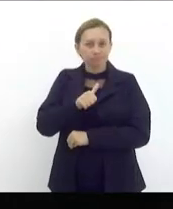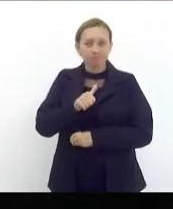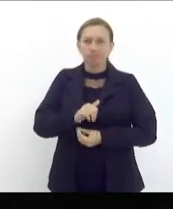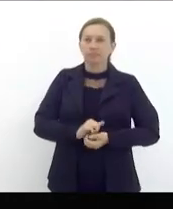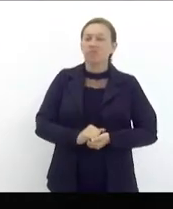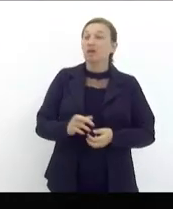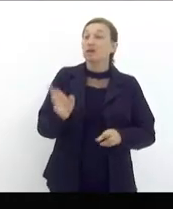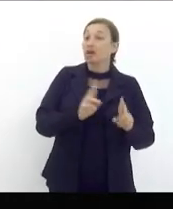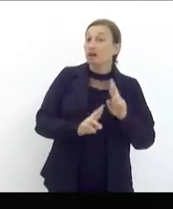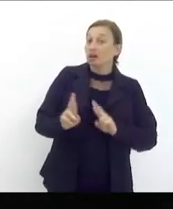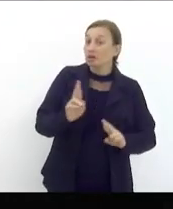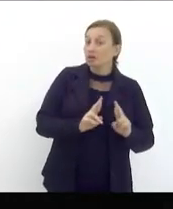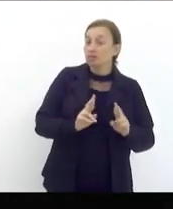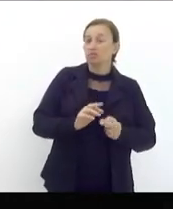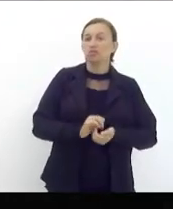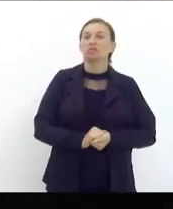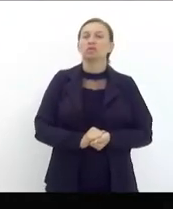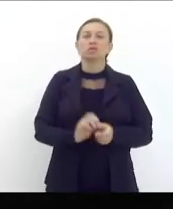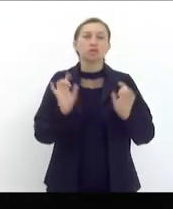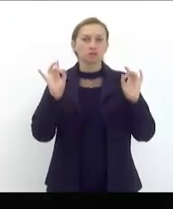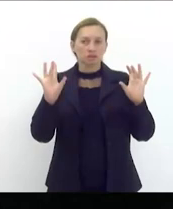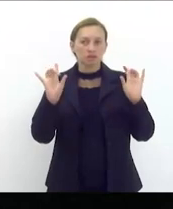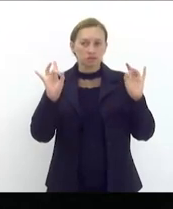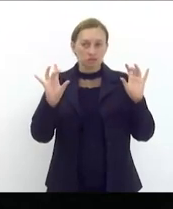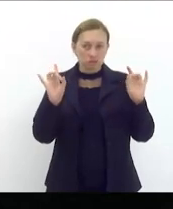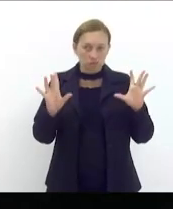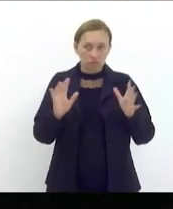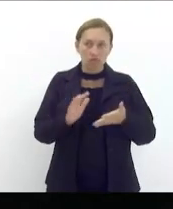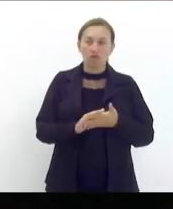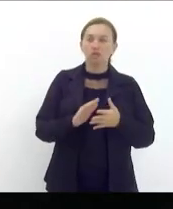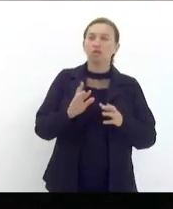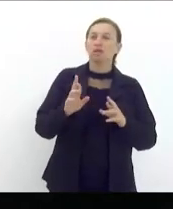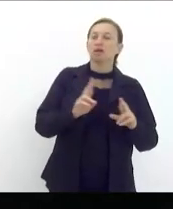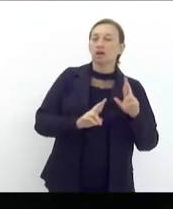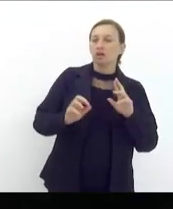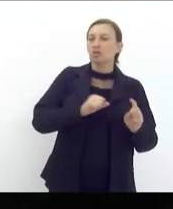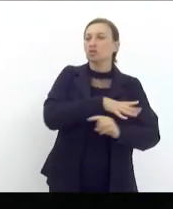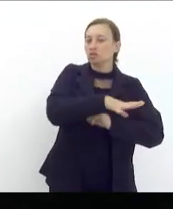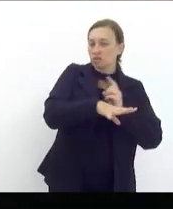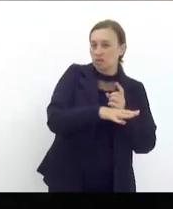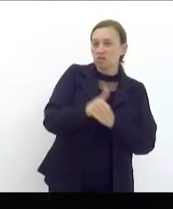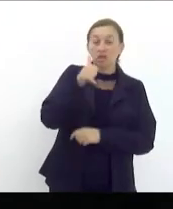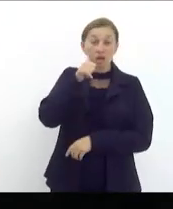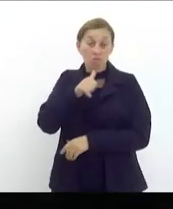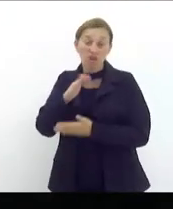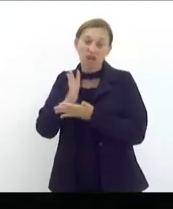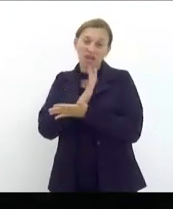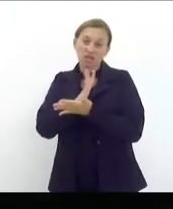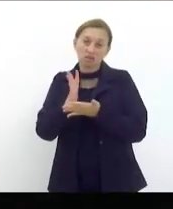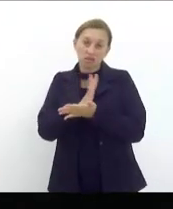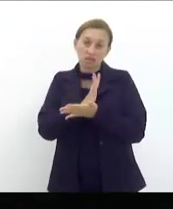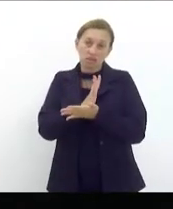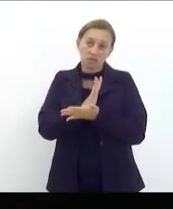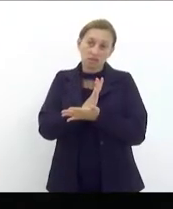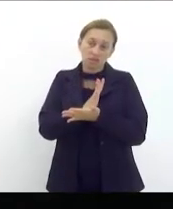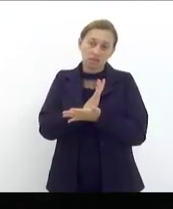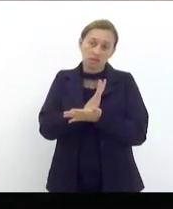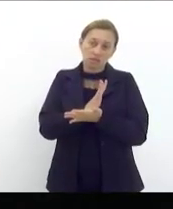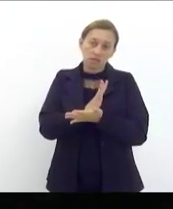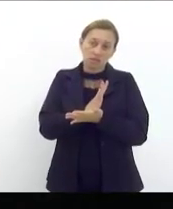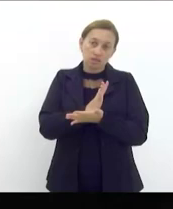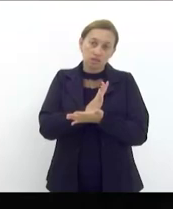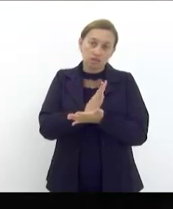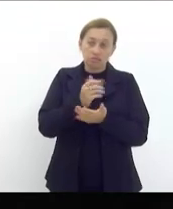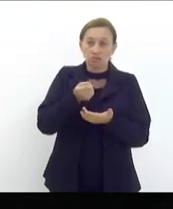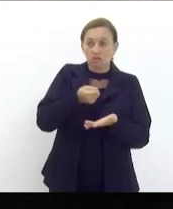relações em especial, essas relações sociais que as mulheres muitas vezes são submetidas a